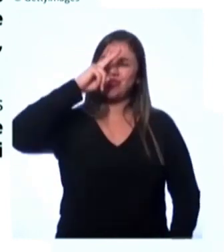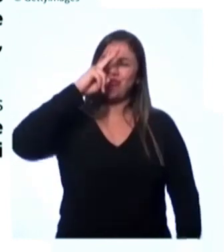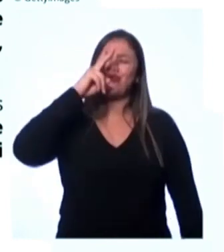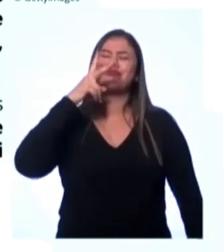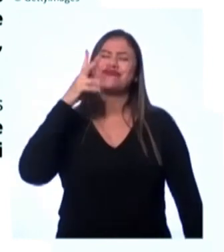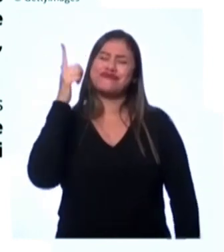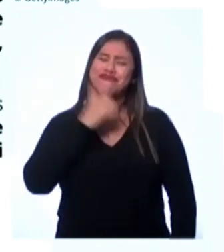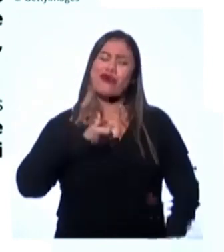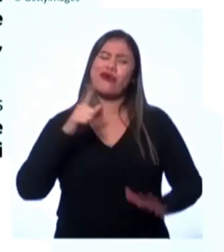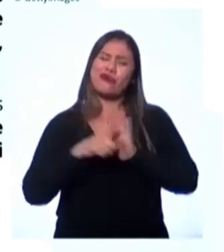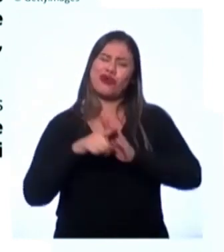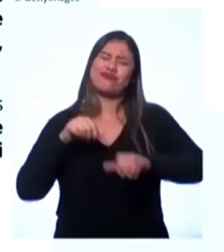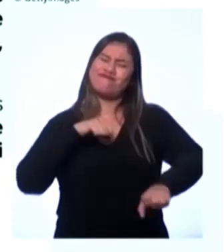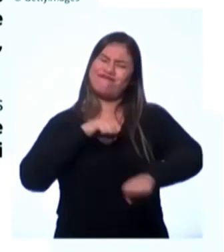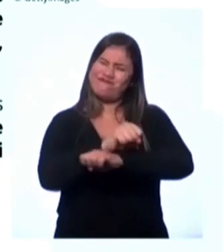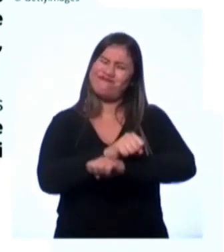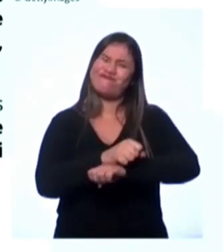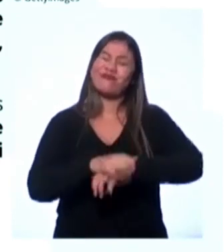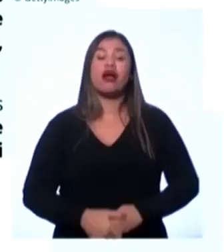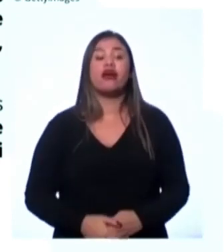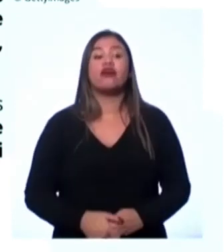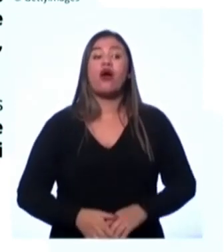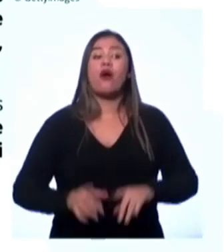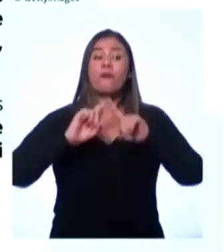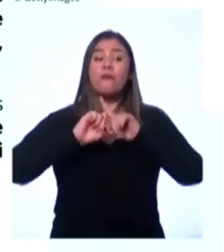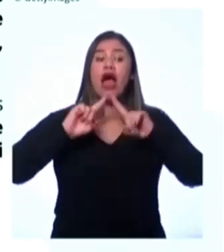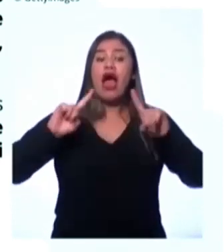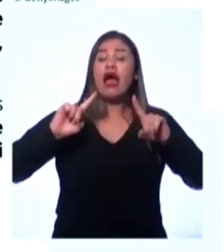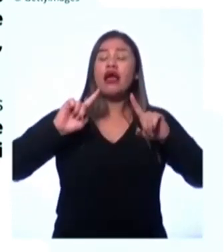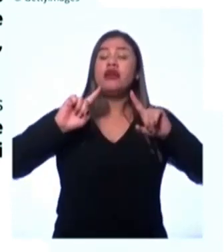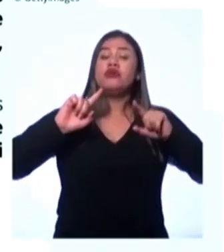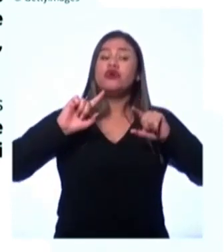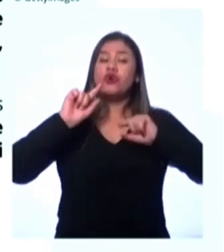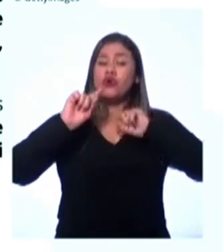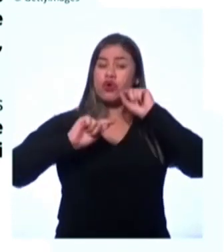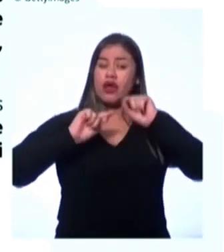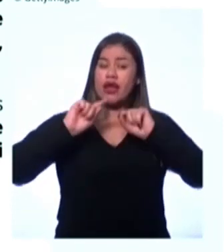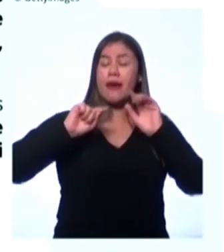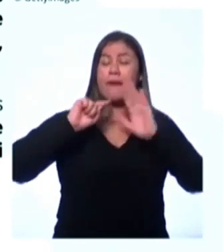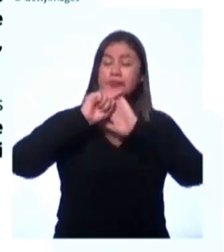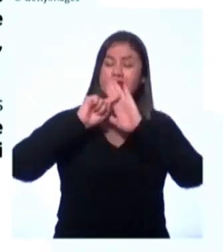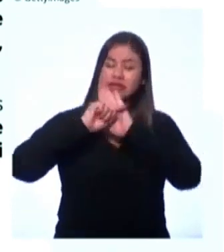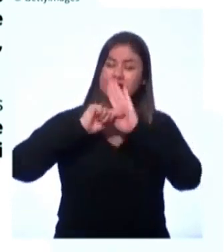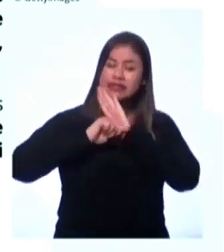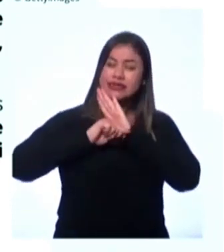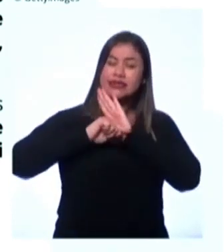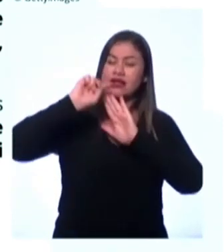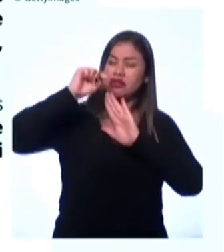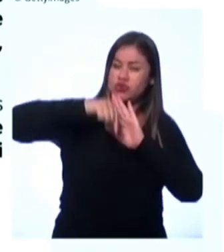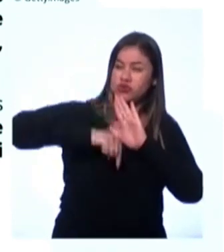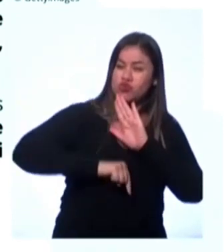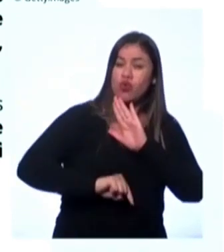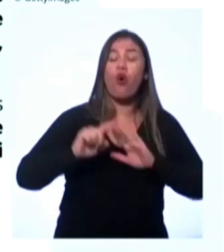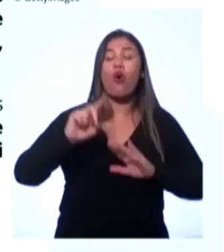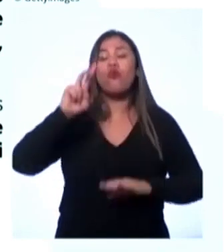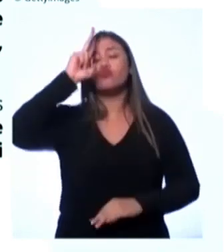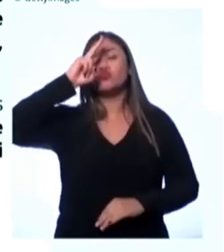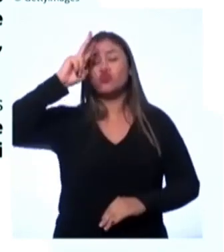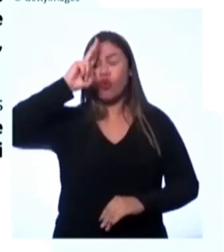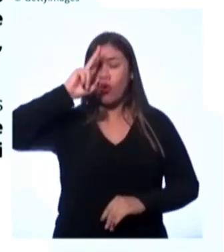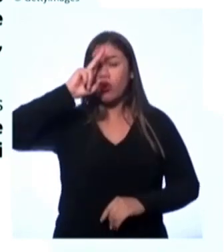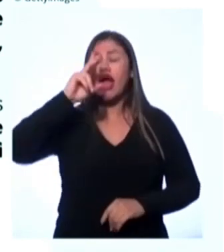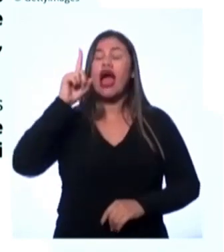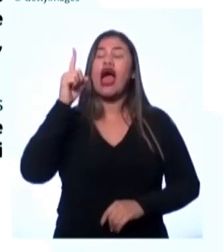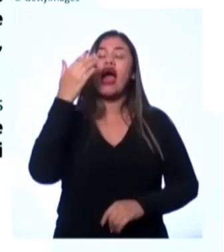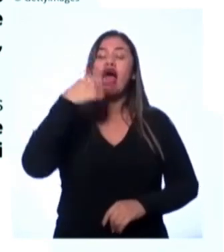escravidão. Então, mas com o aprofundamento das pesquisas históricas, nós entendemos que essa relação